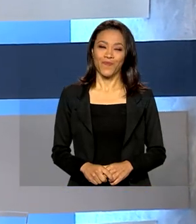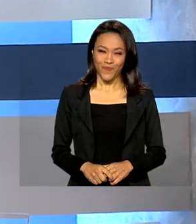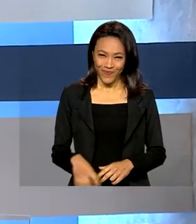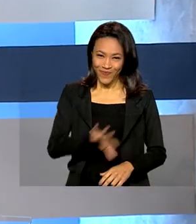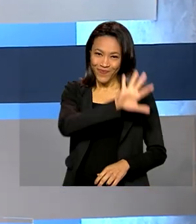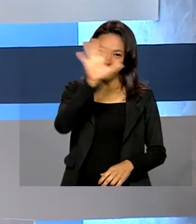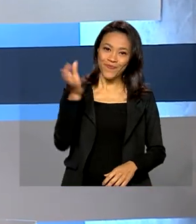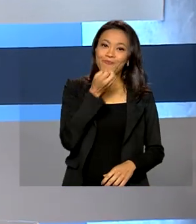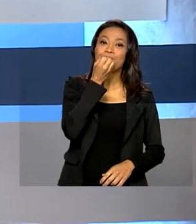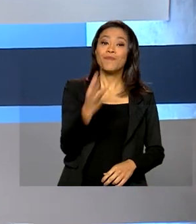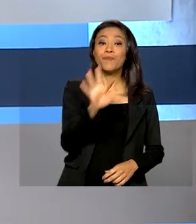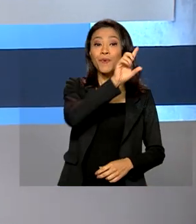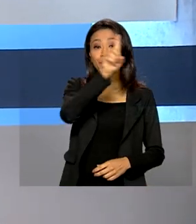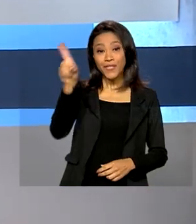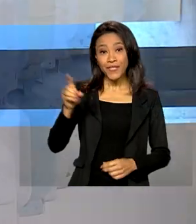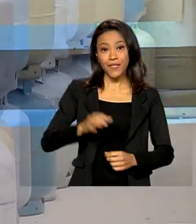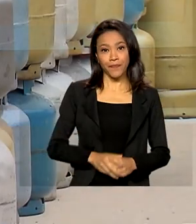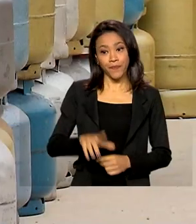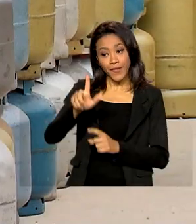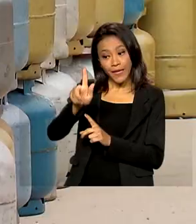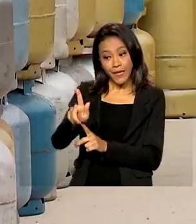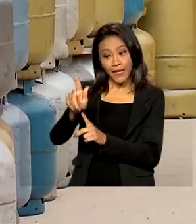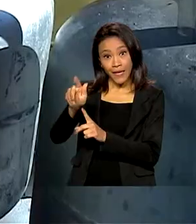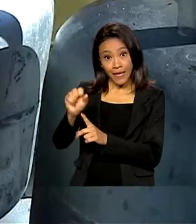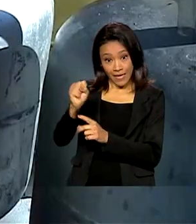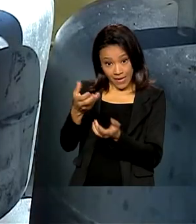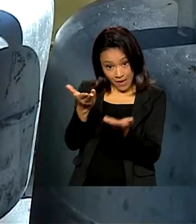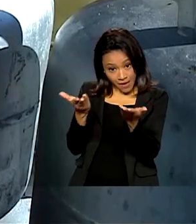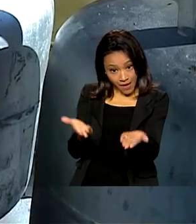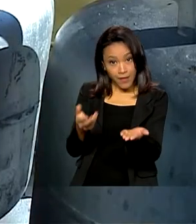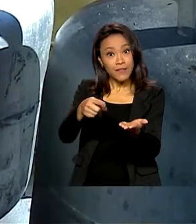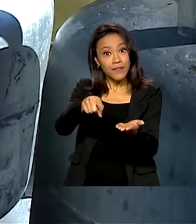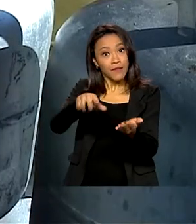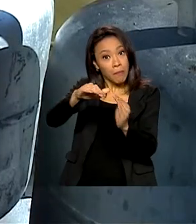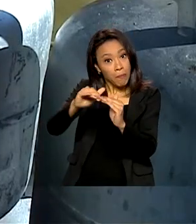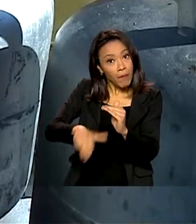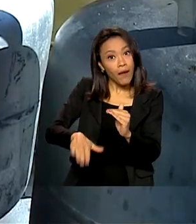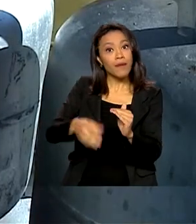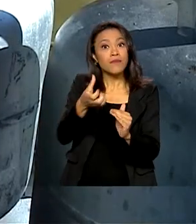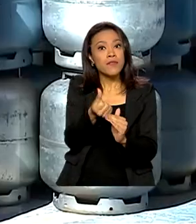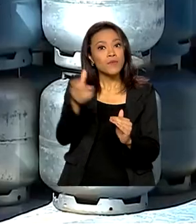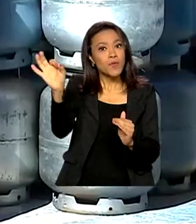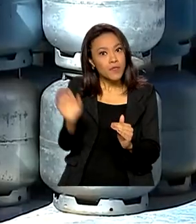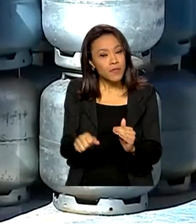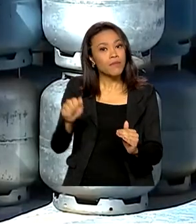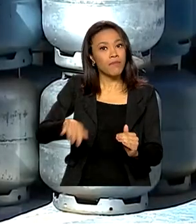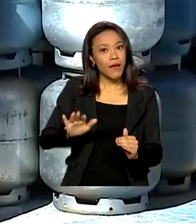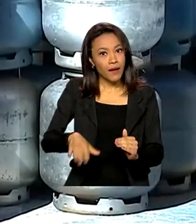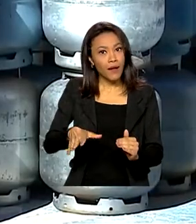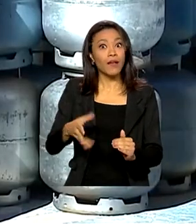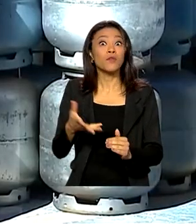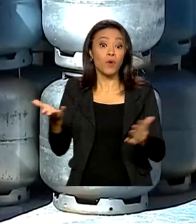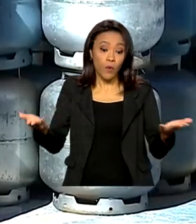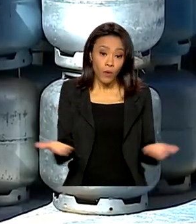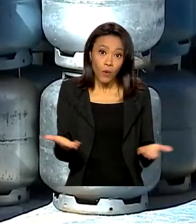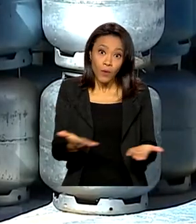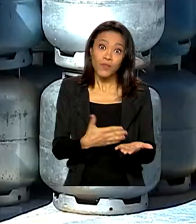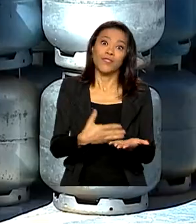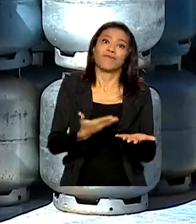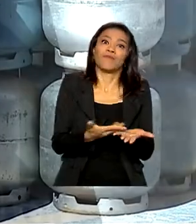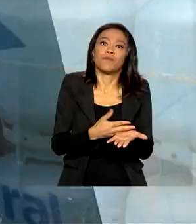Olá, bom dia! Gás de cozinha fica 6% mais barato para as distribuidoras a partir de hoje.